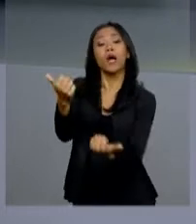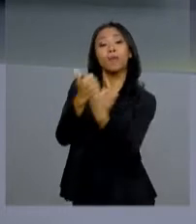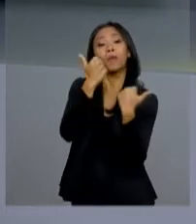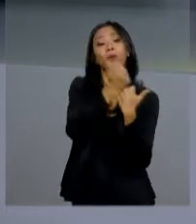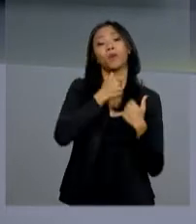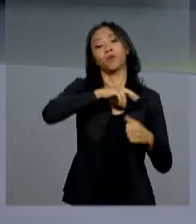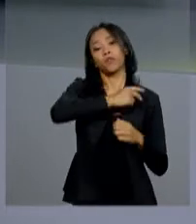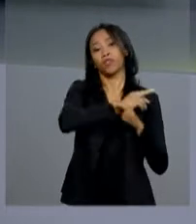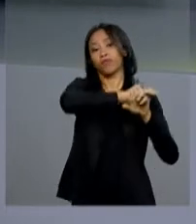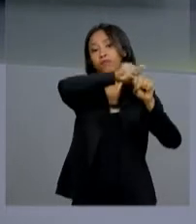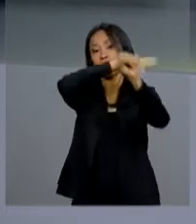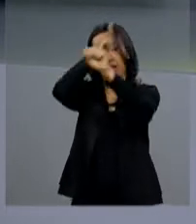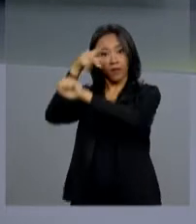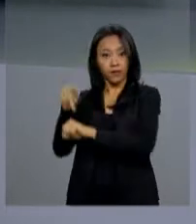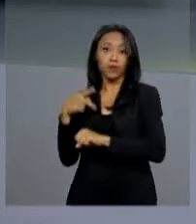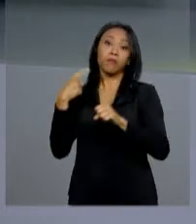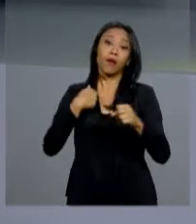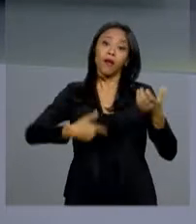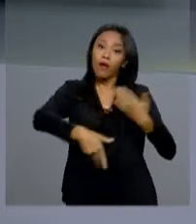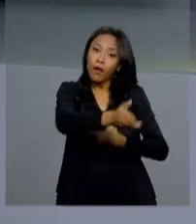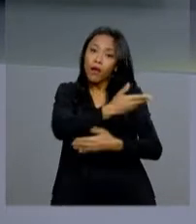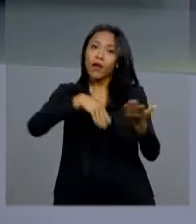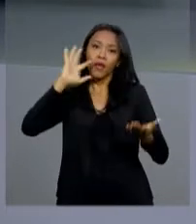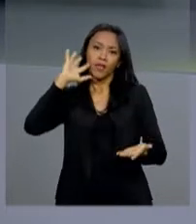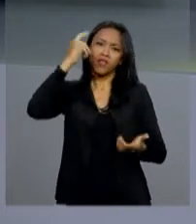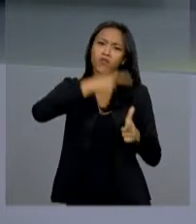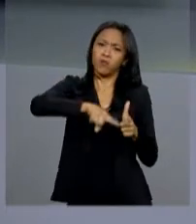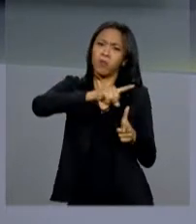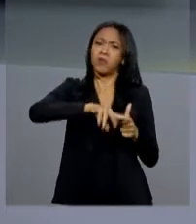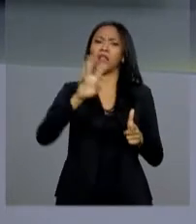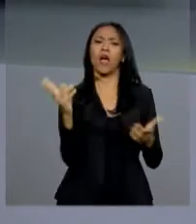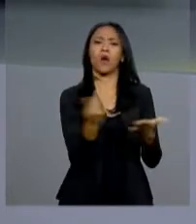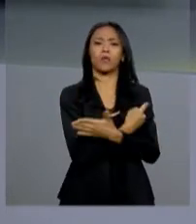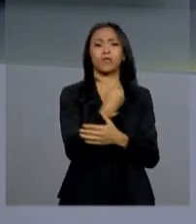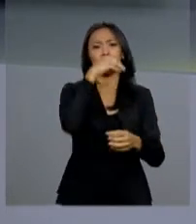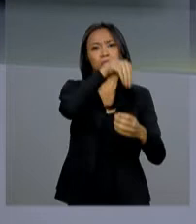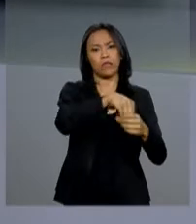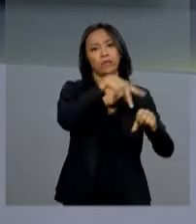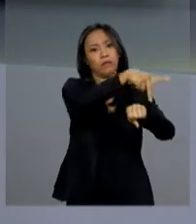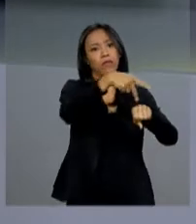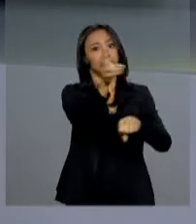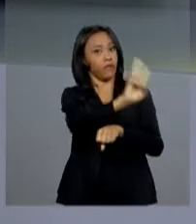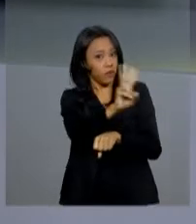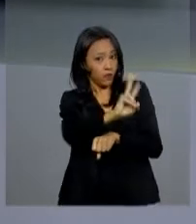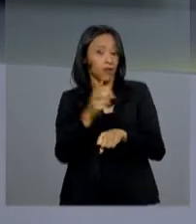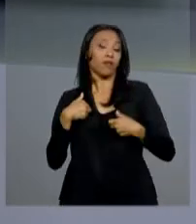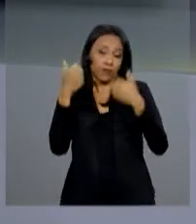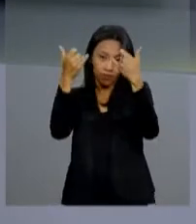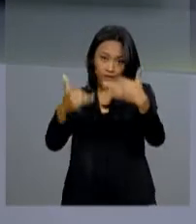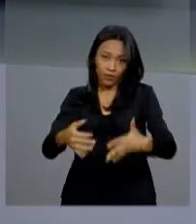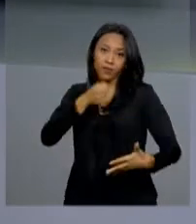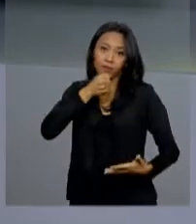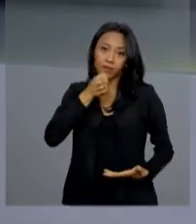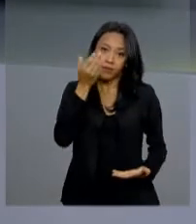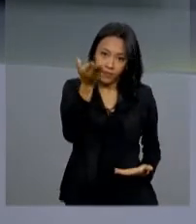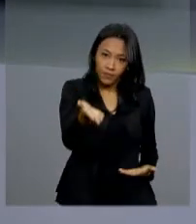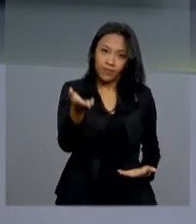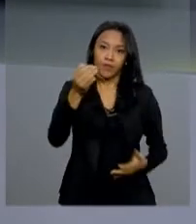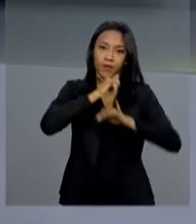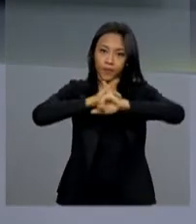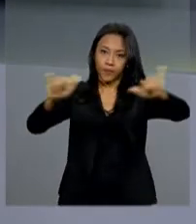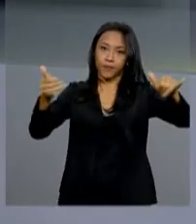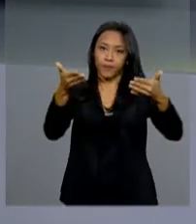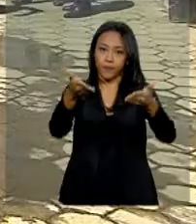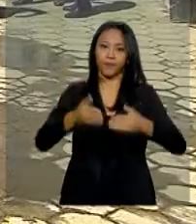em busca de soluções diplomáticas para a crise na Venezuela. O repórter Pablo Mundin acompanhou a declaração do presidente.